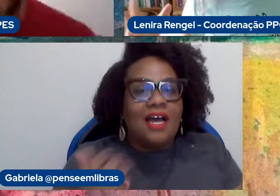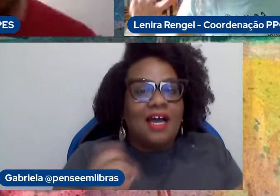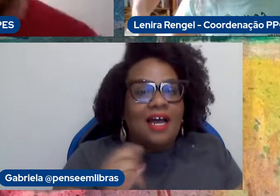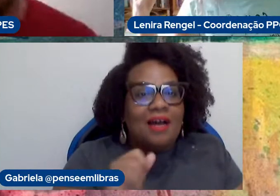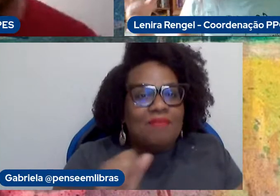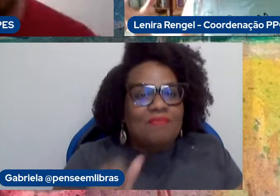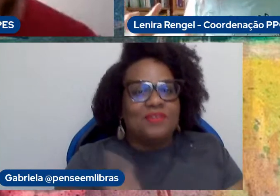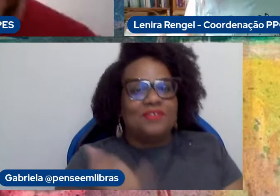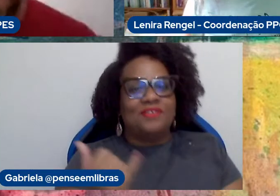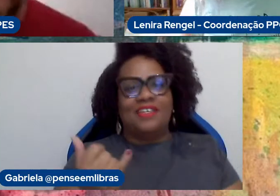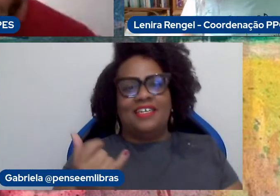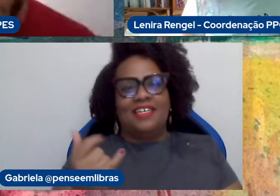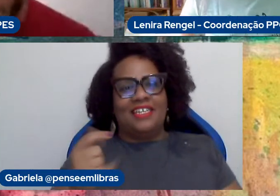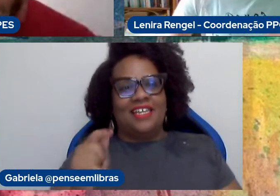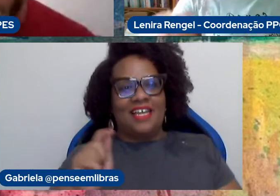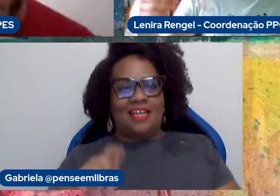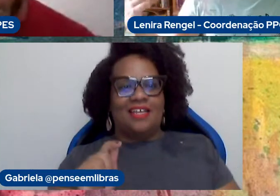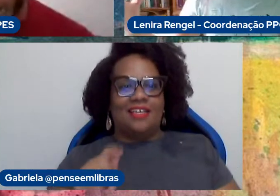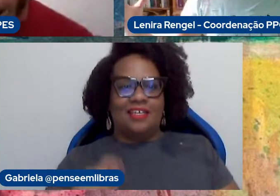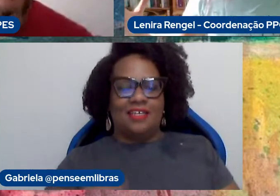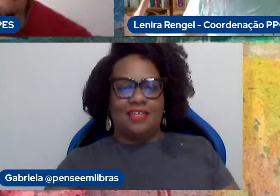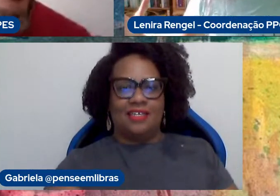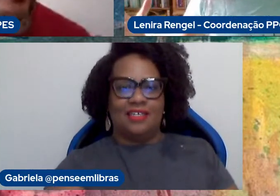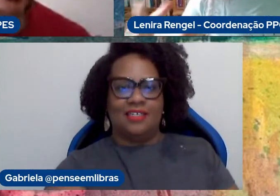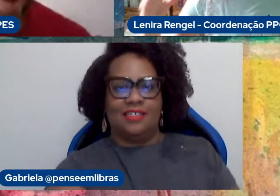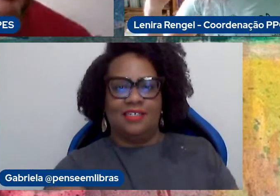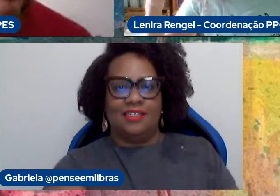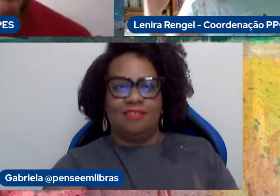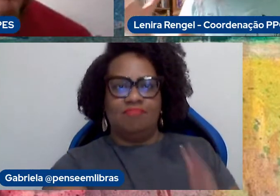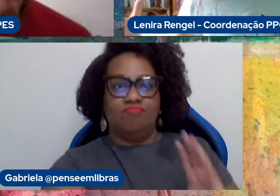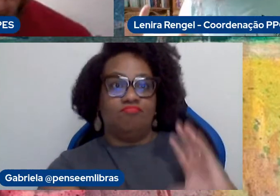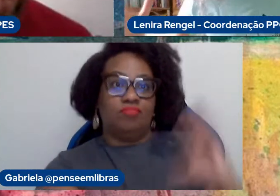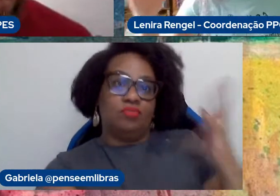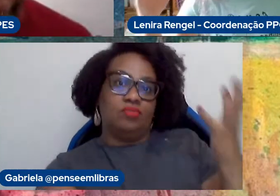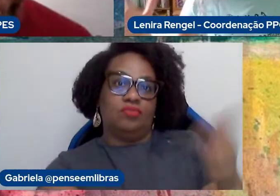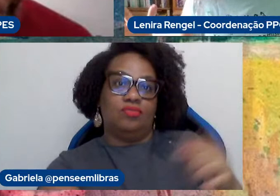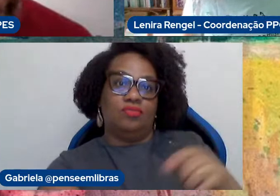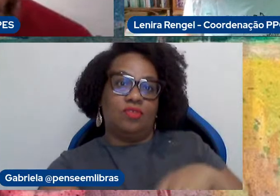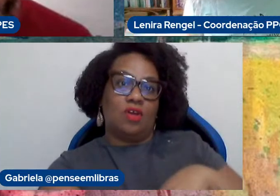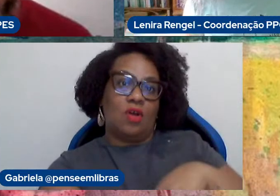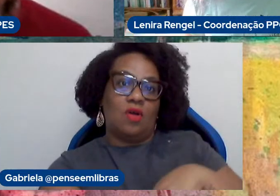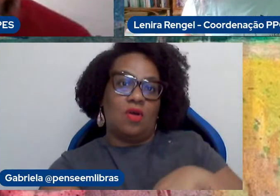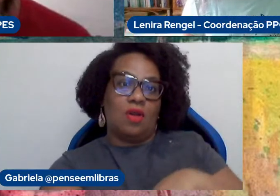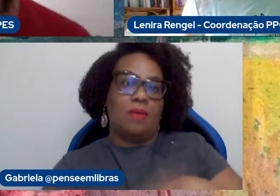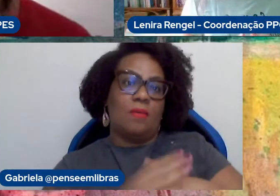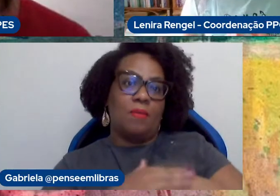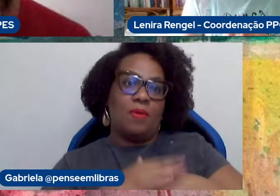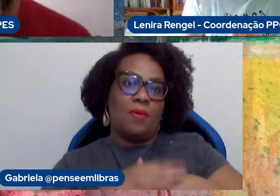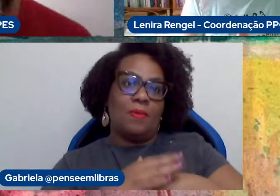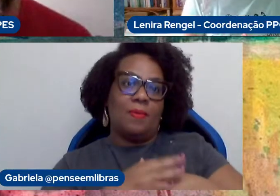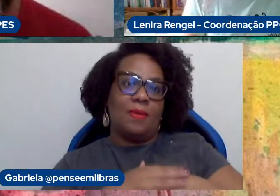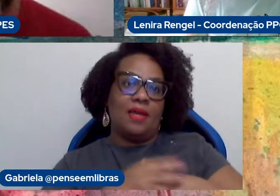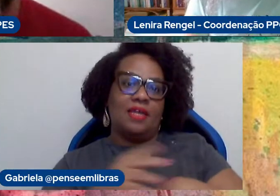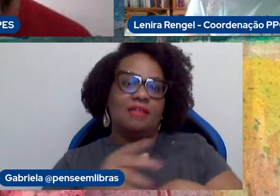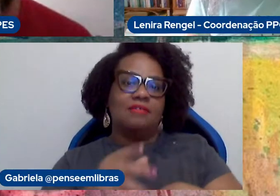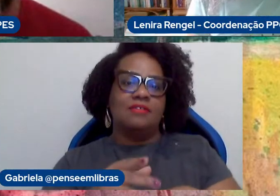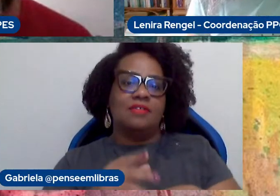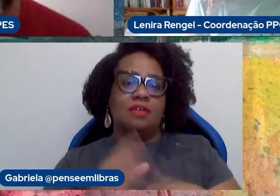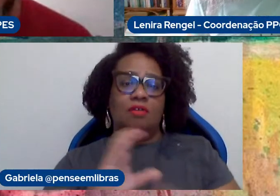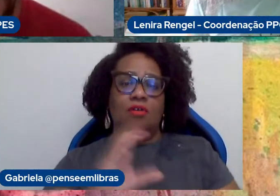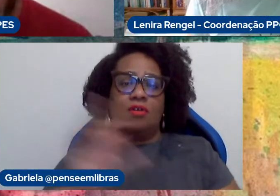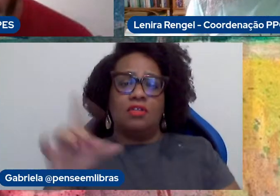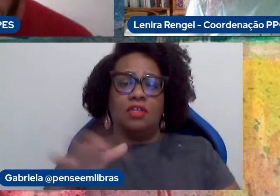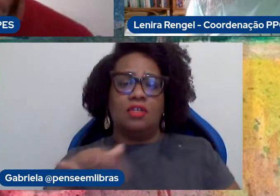sua momentânea, esse seu momento de coordenador de